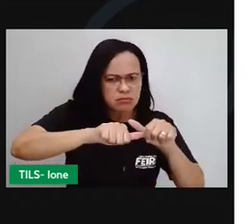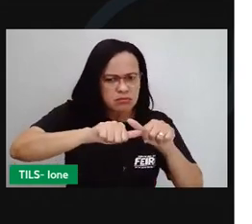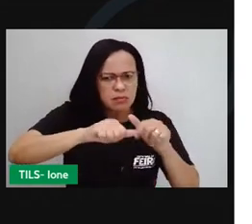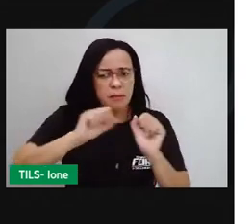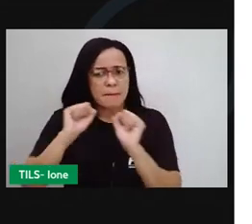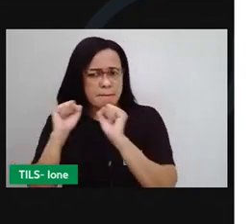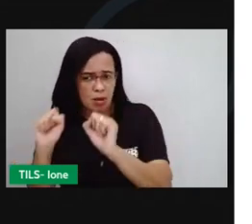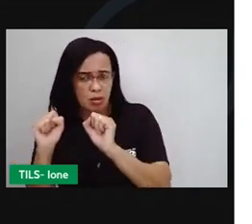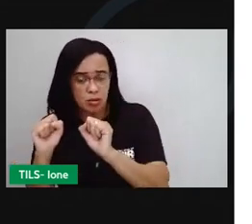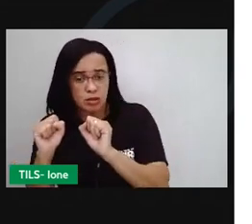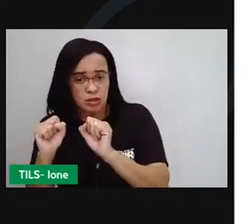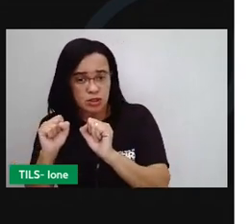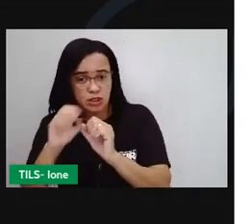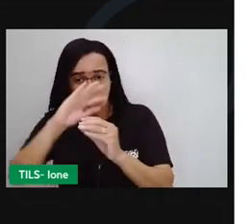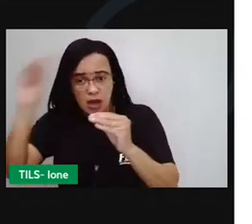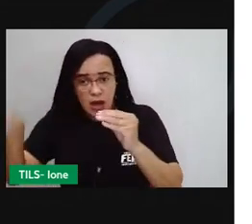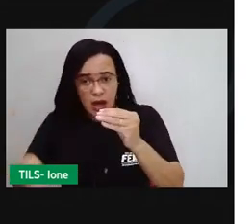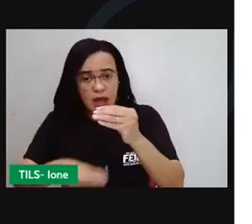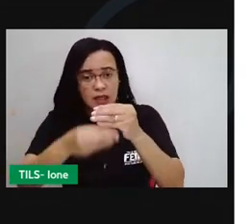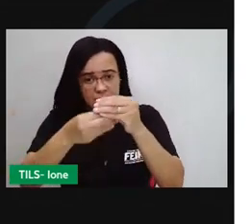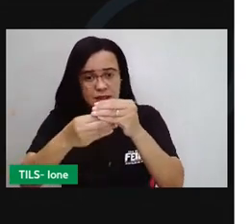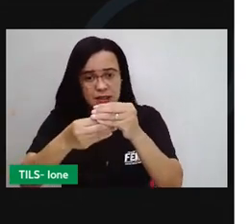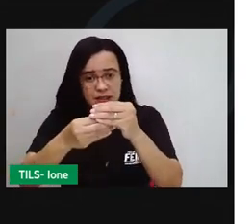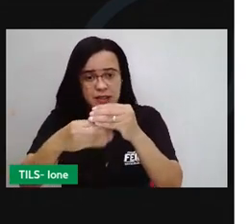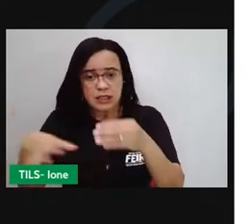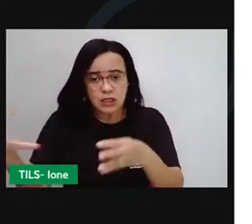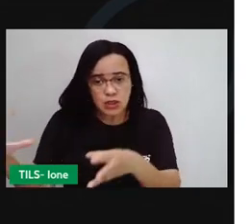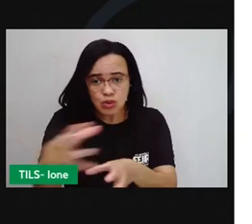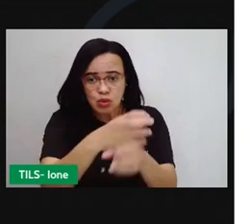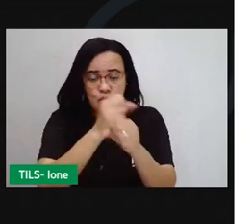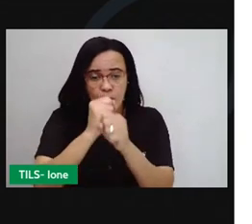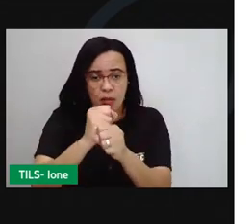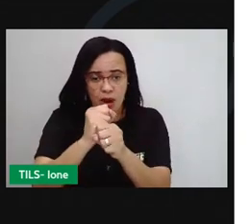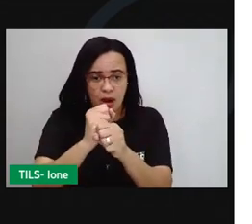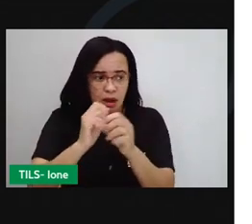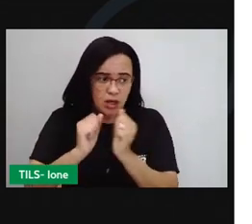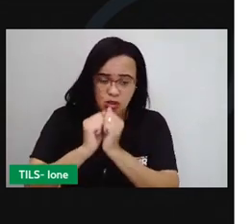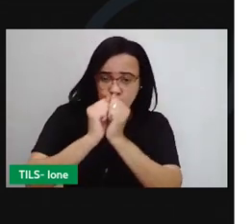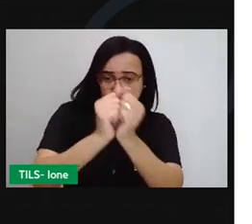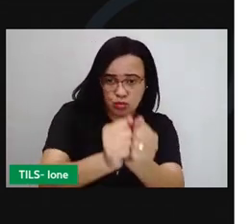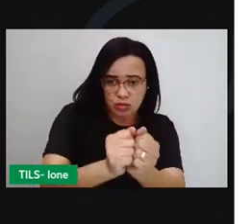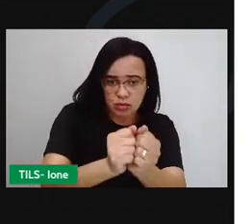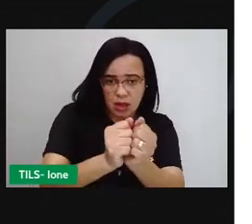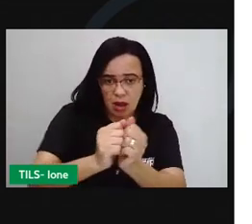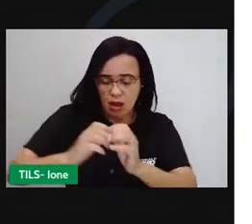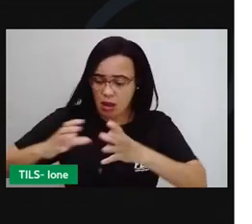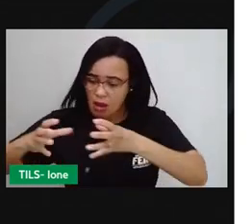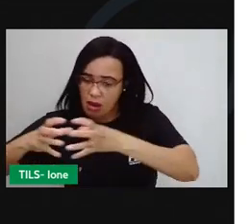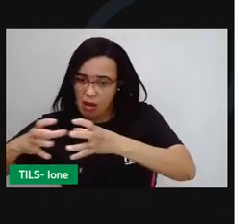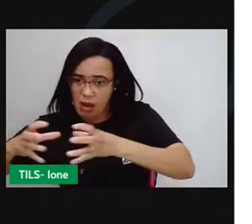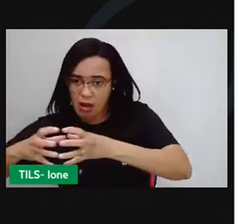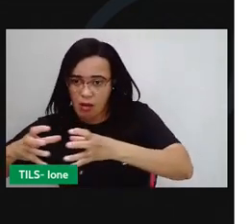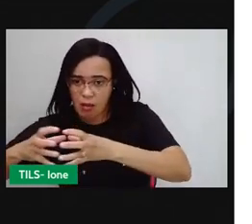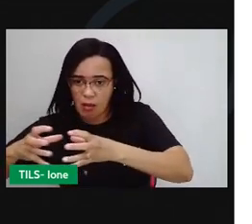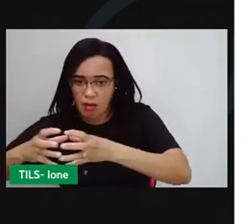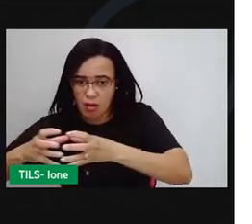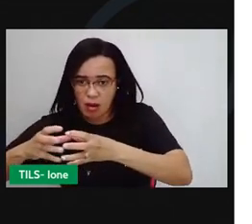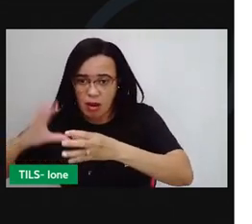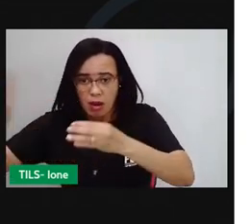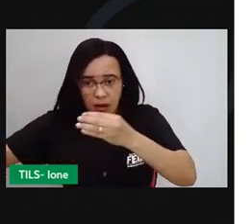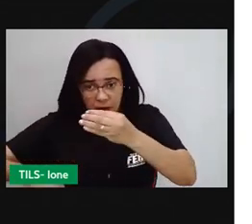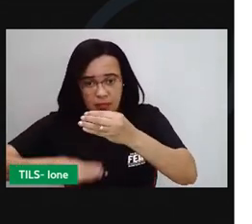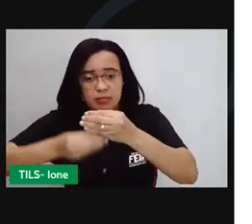como acrescentar, somar, juntar, agrupar, adicionar,